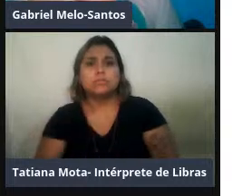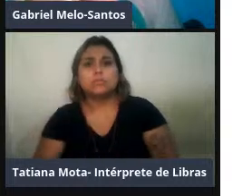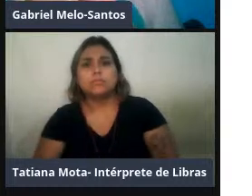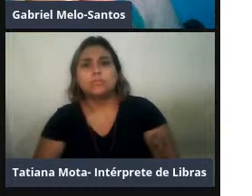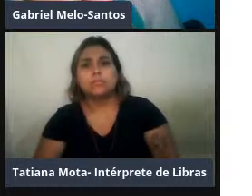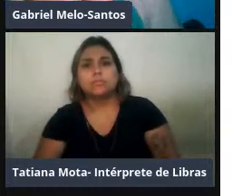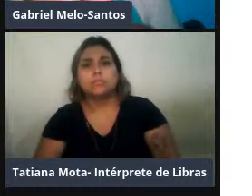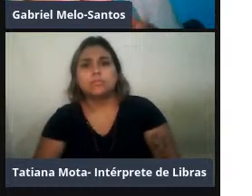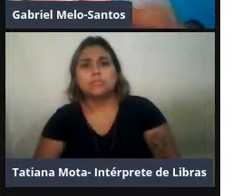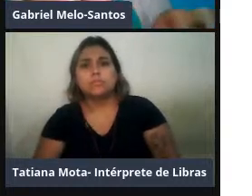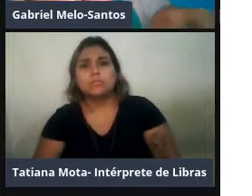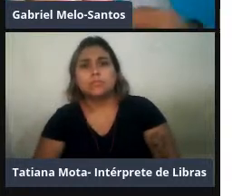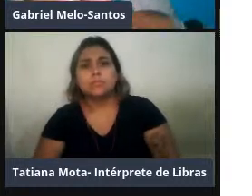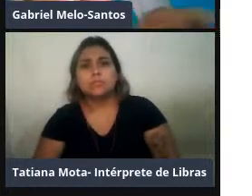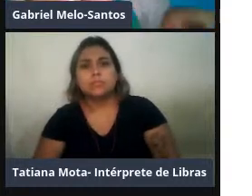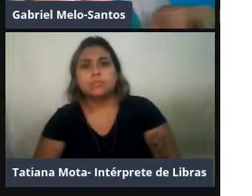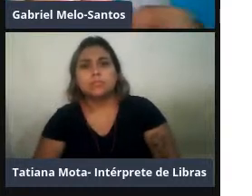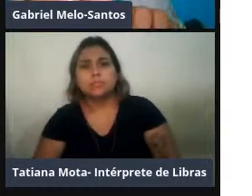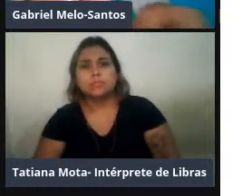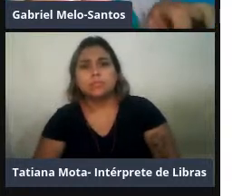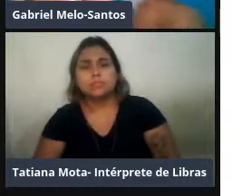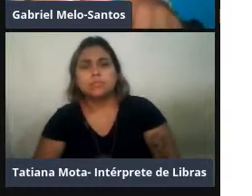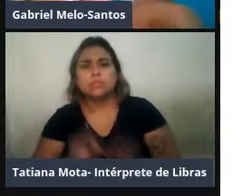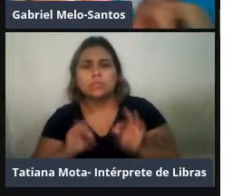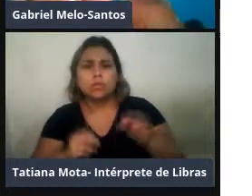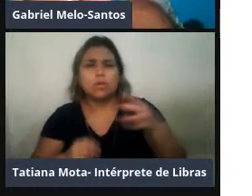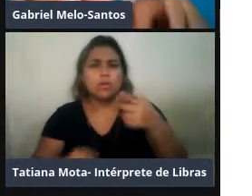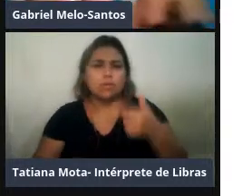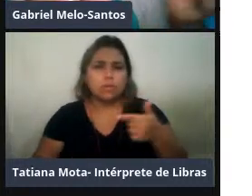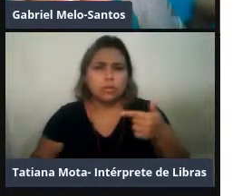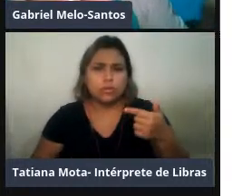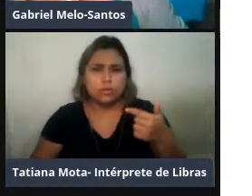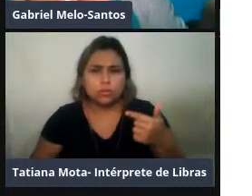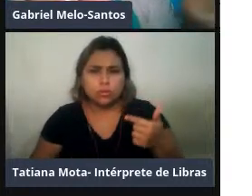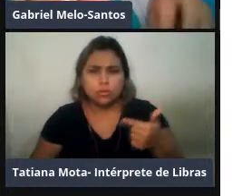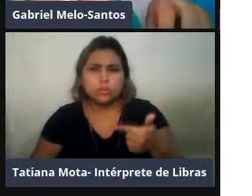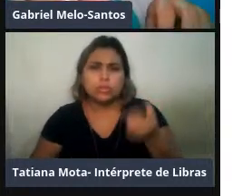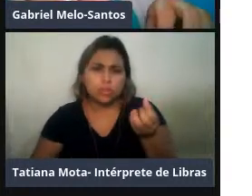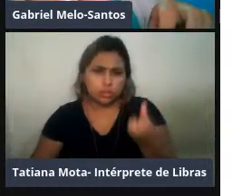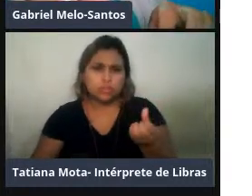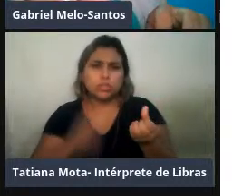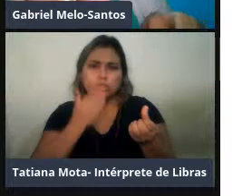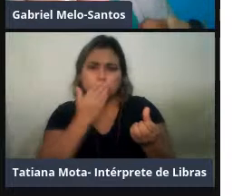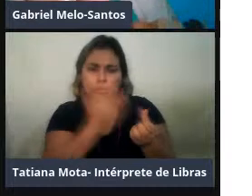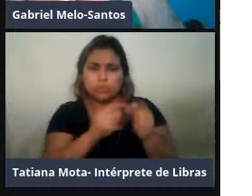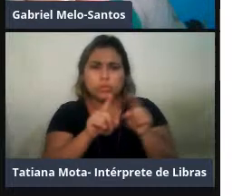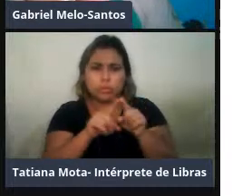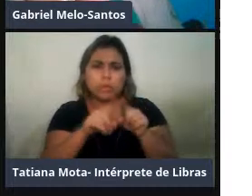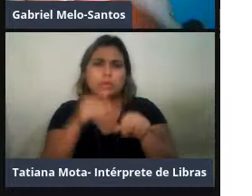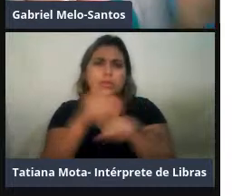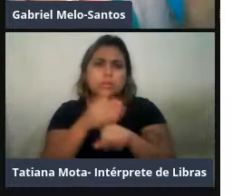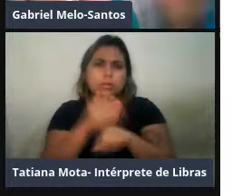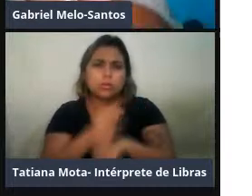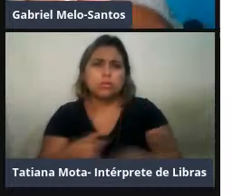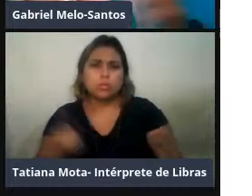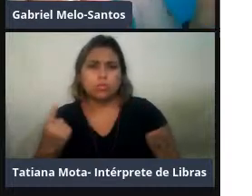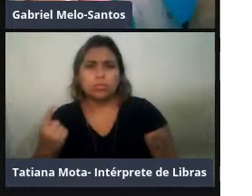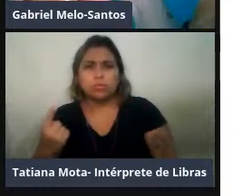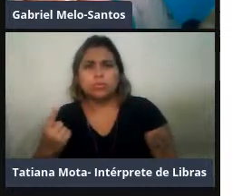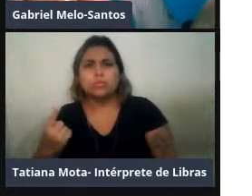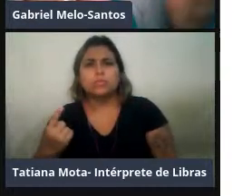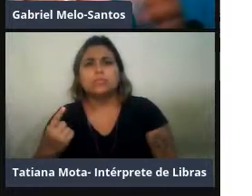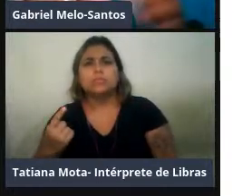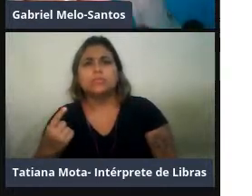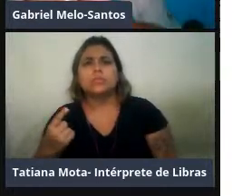23 tipos foram específicos de uma única população, 26 tipos só foram presentes em uma população, e os outros tipos foram